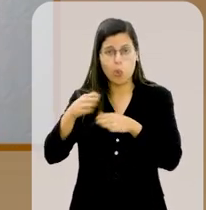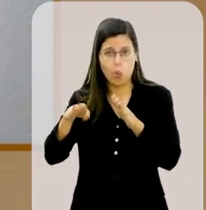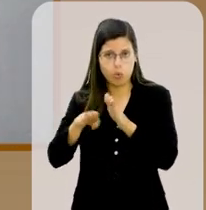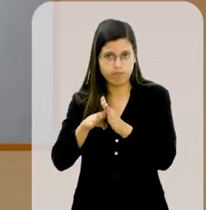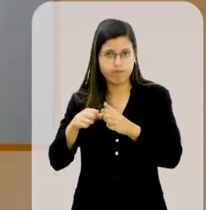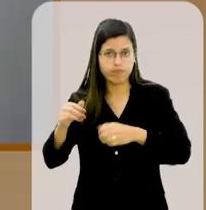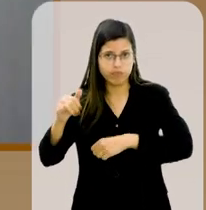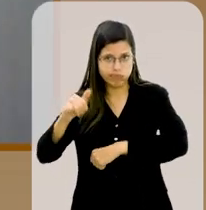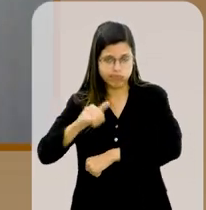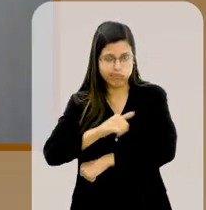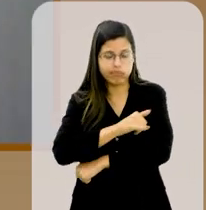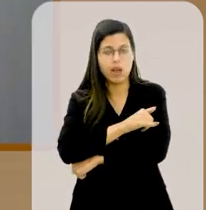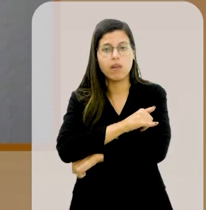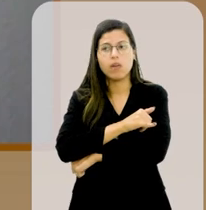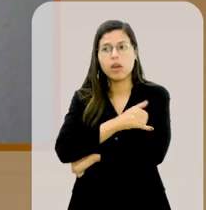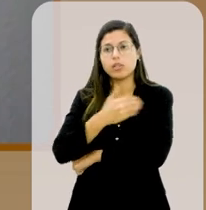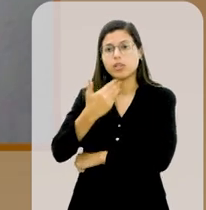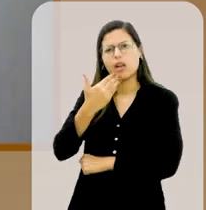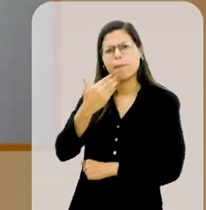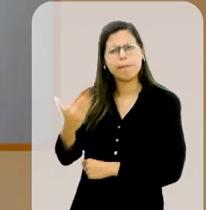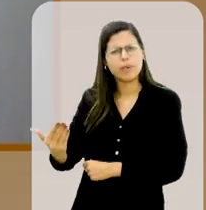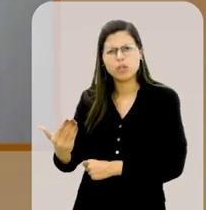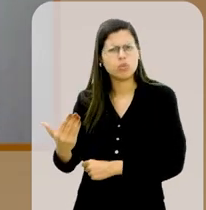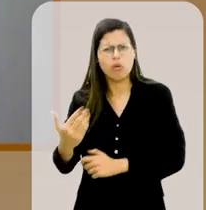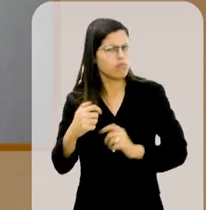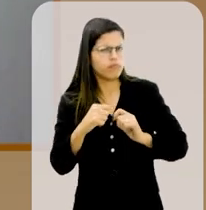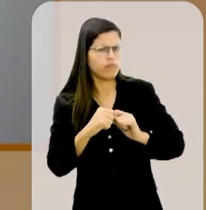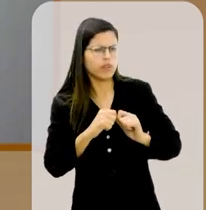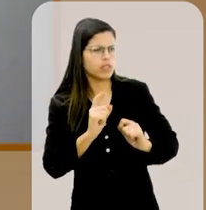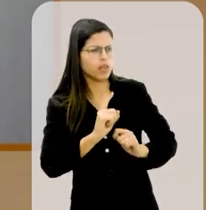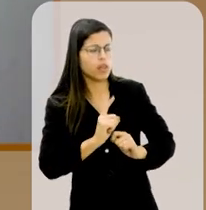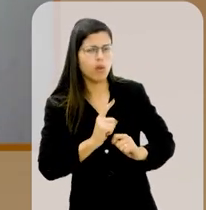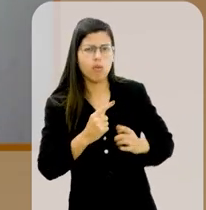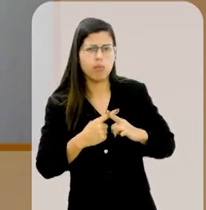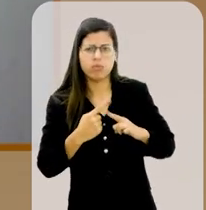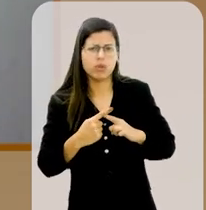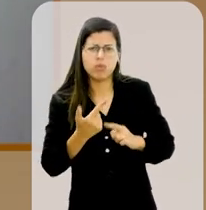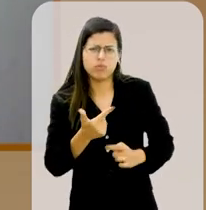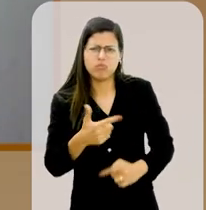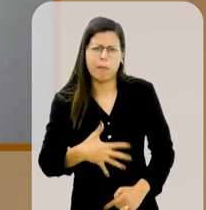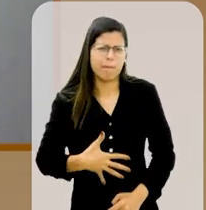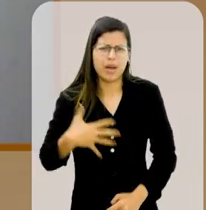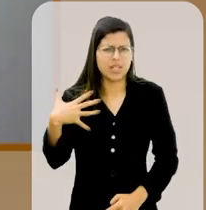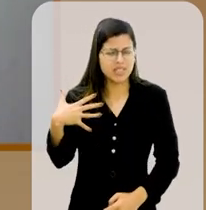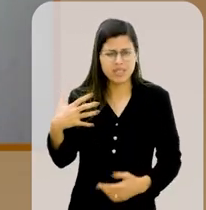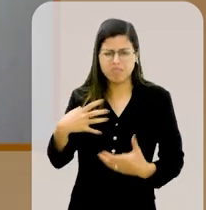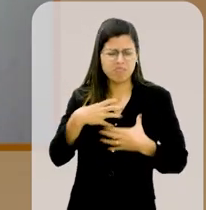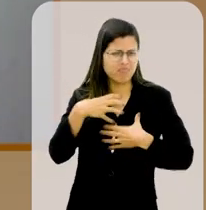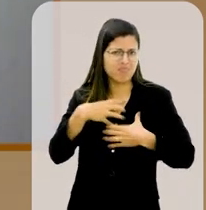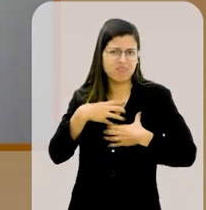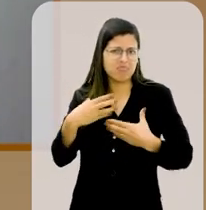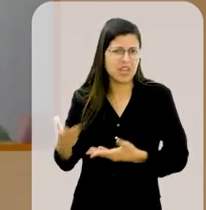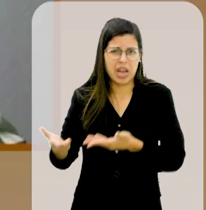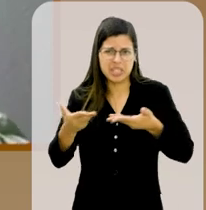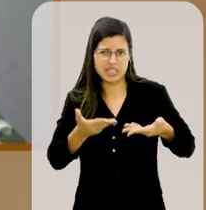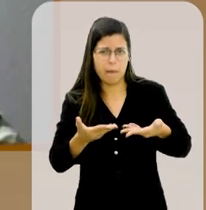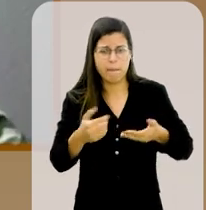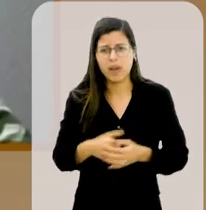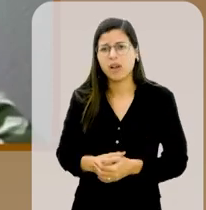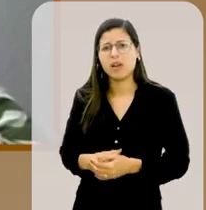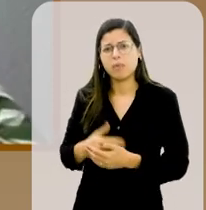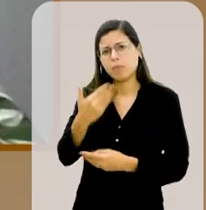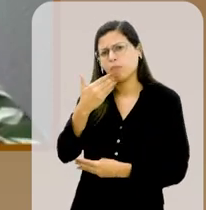E ele pediu, coisa que eu não fazia, porque eu não tinha prazer em recebê-lo. Ele pediu para eu ir